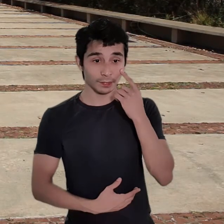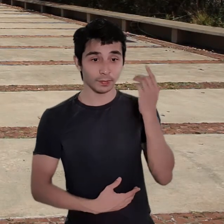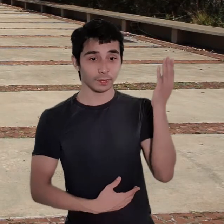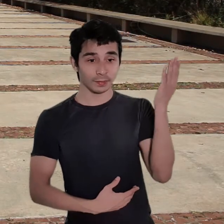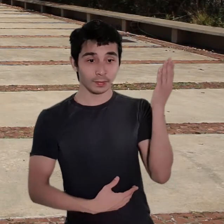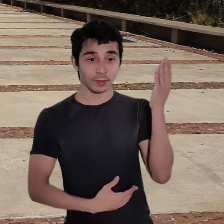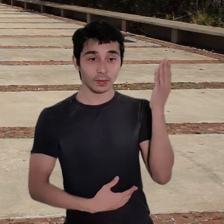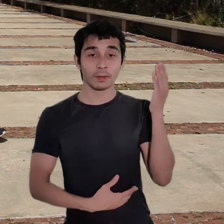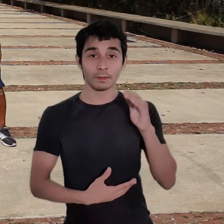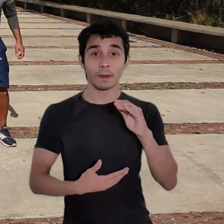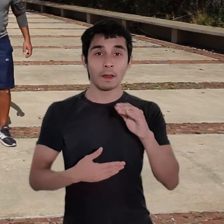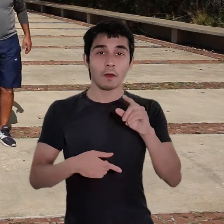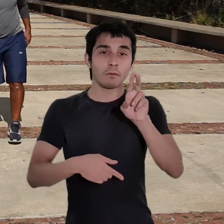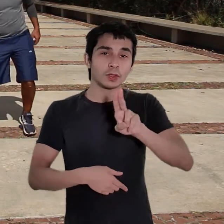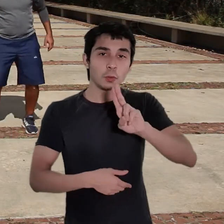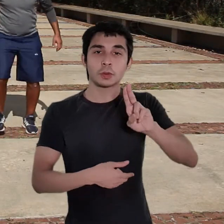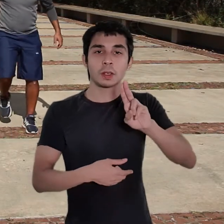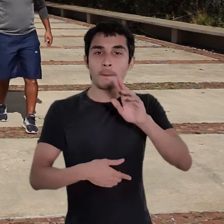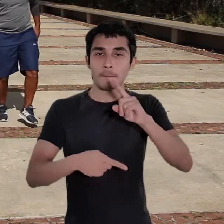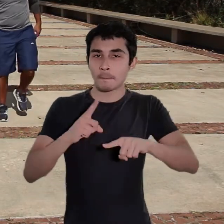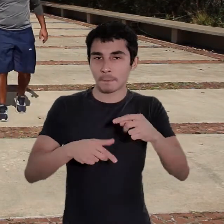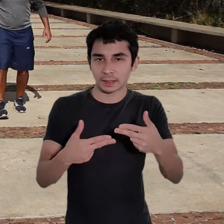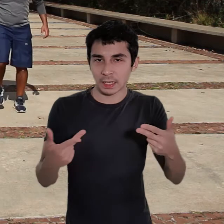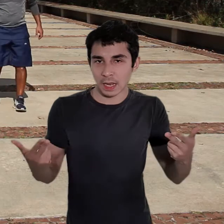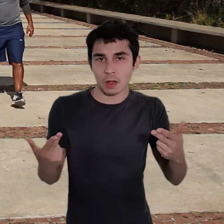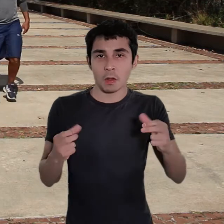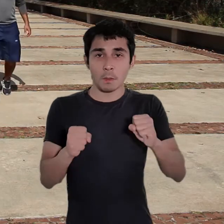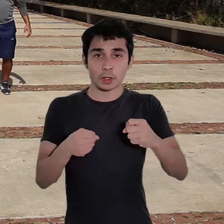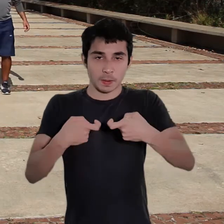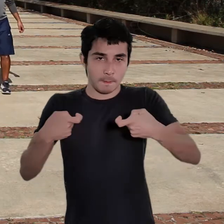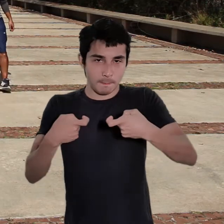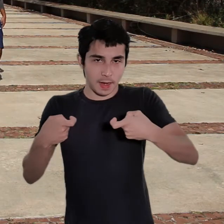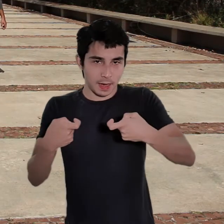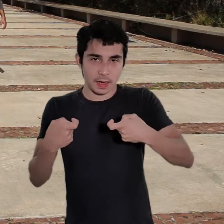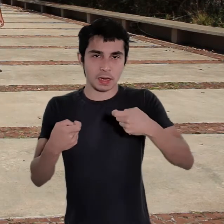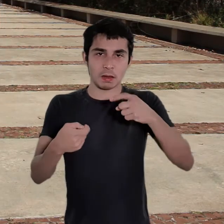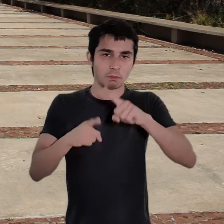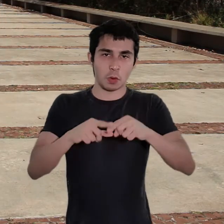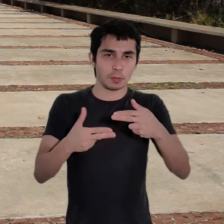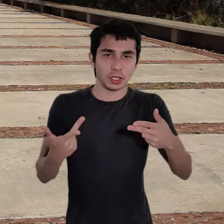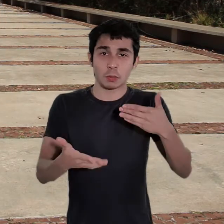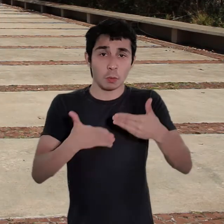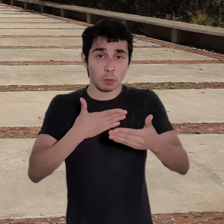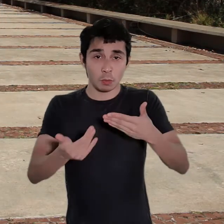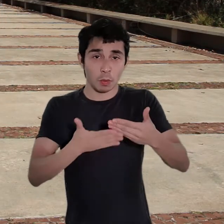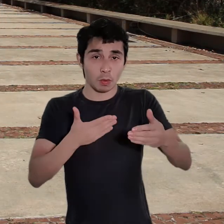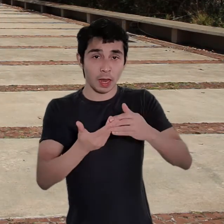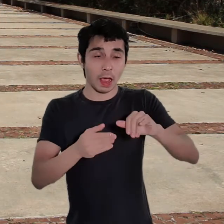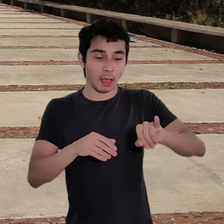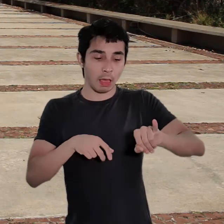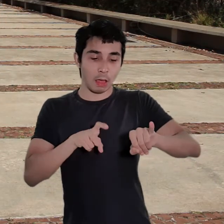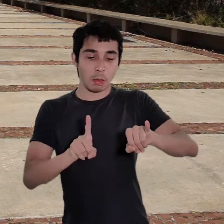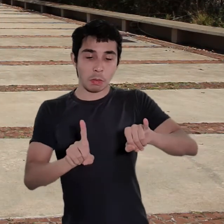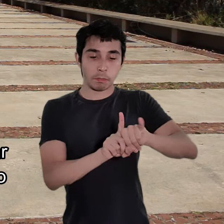Lembrando, pessoal, cuidados. Dependendo do material que você tiver em casa, às vezes pode ser uma meia ou algum objeto que possa